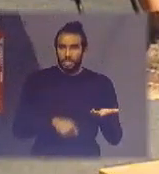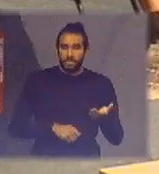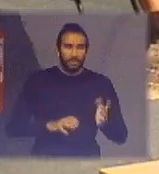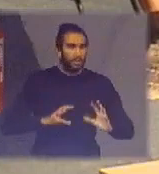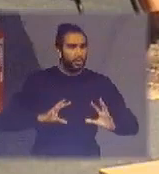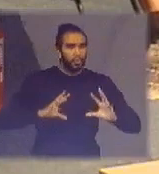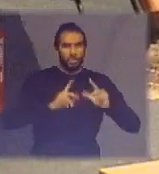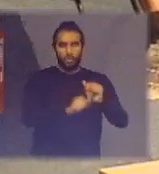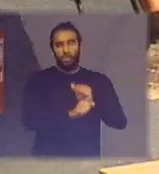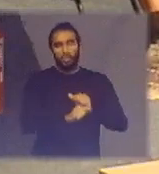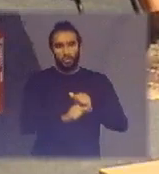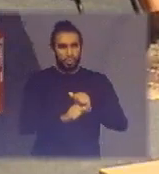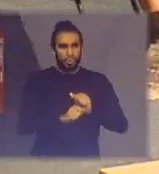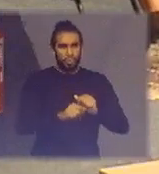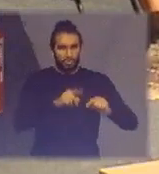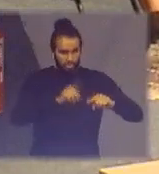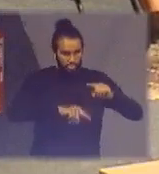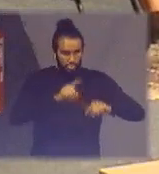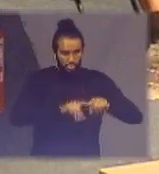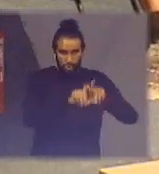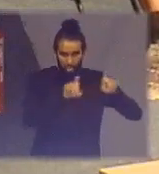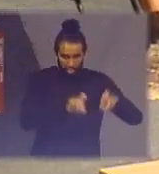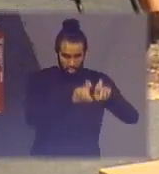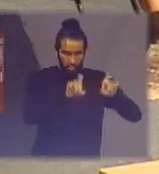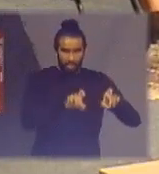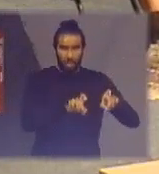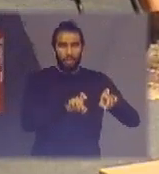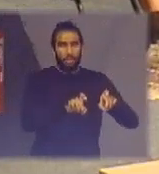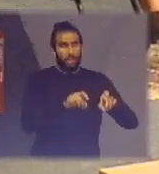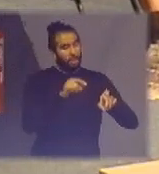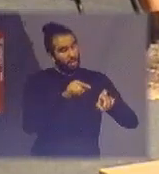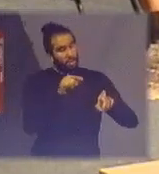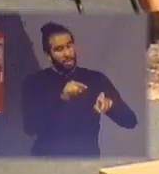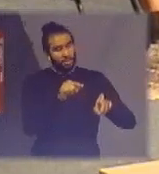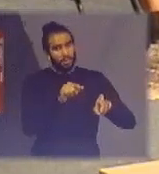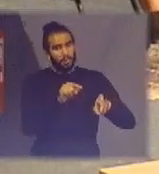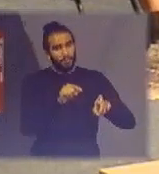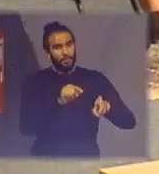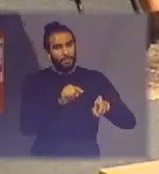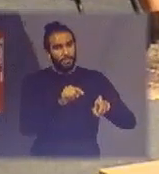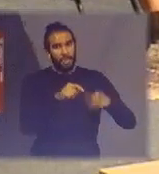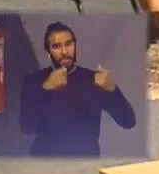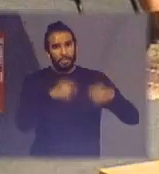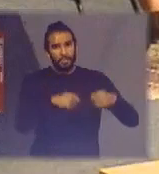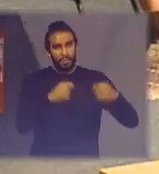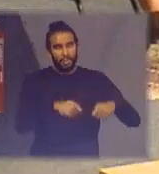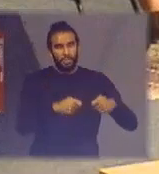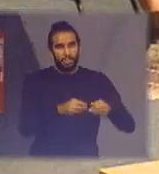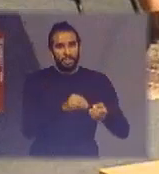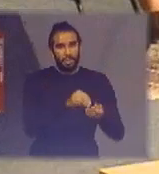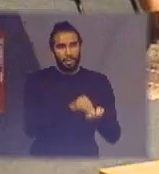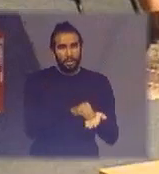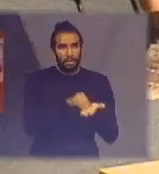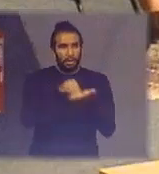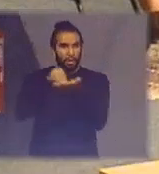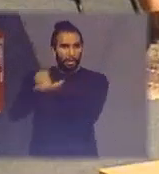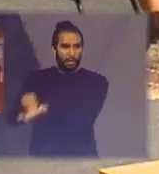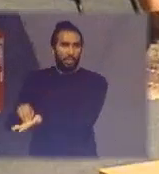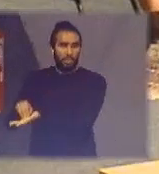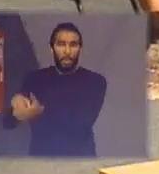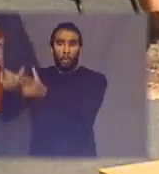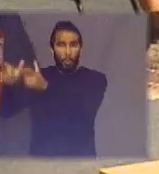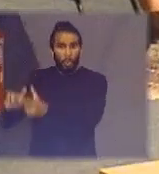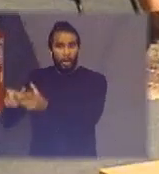produtos eletroeletrônicos pelo menos devem ser encaminhados para um descarte